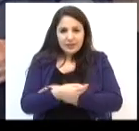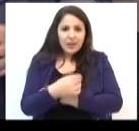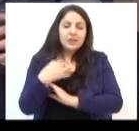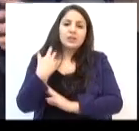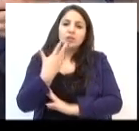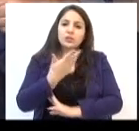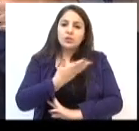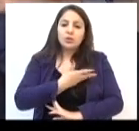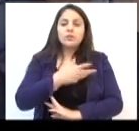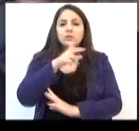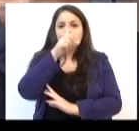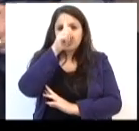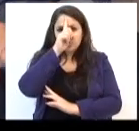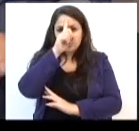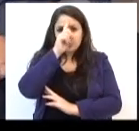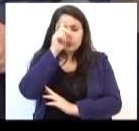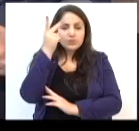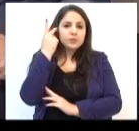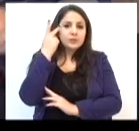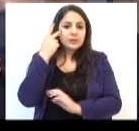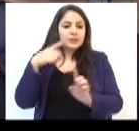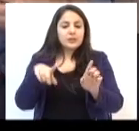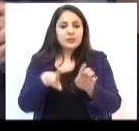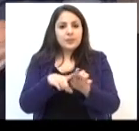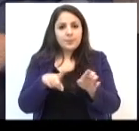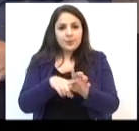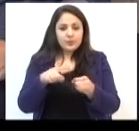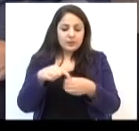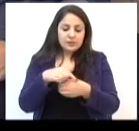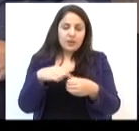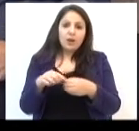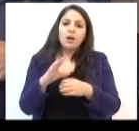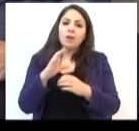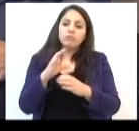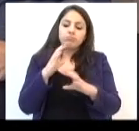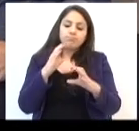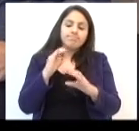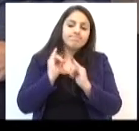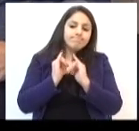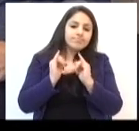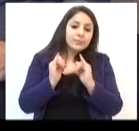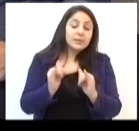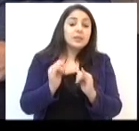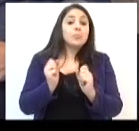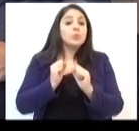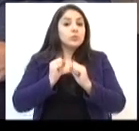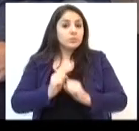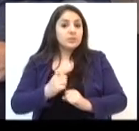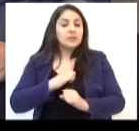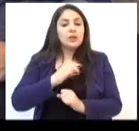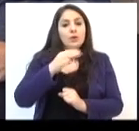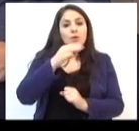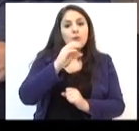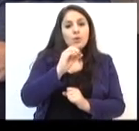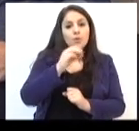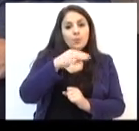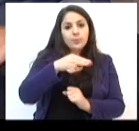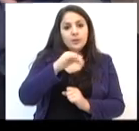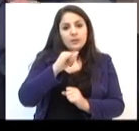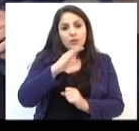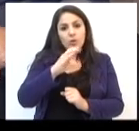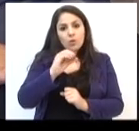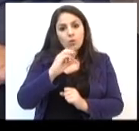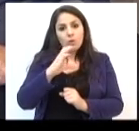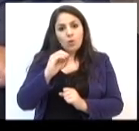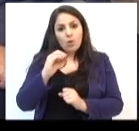nós, o São Vicente e o Hospital da Cidade nos comunicaram aí da grande possibilidade de que fosse o meningococo e